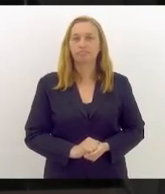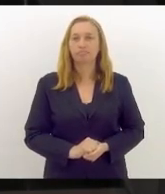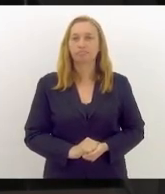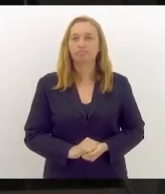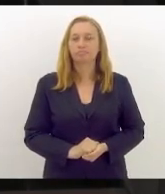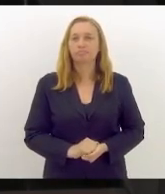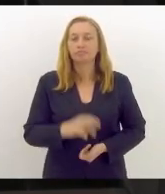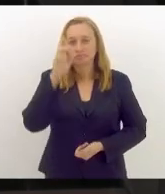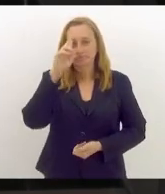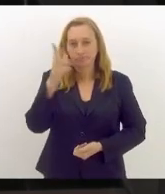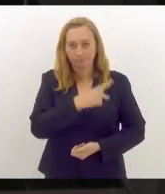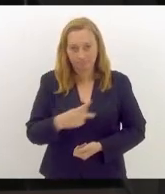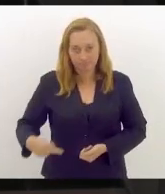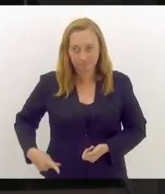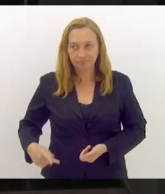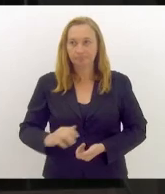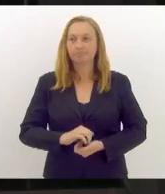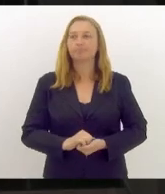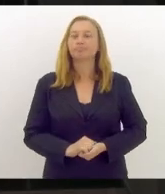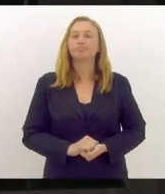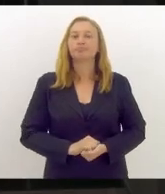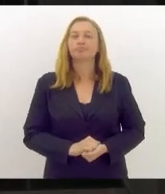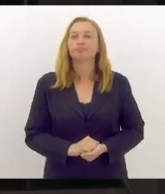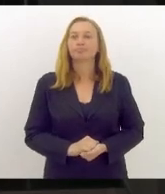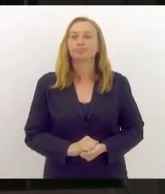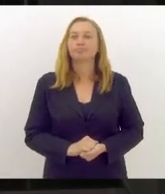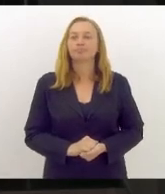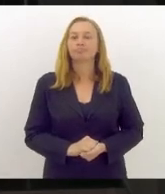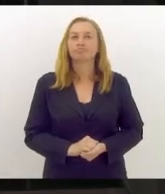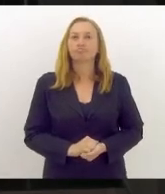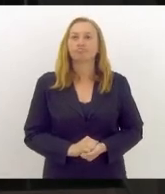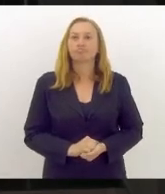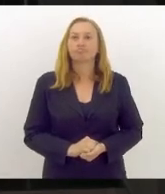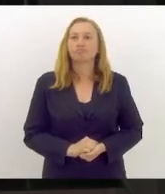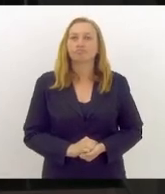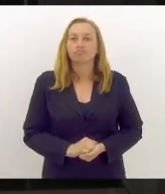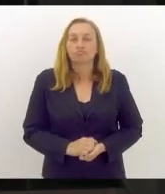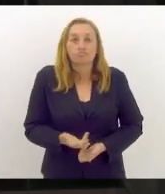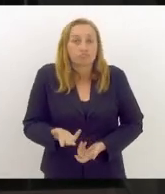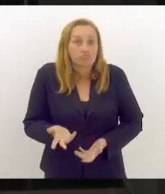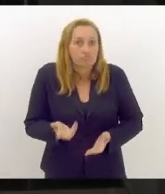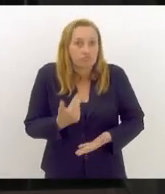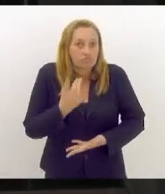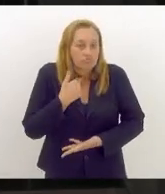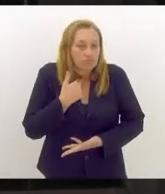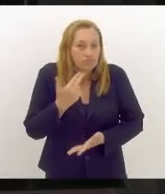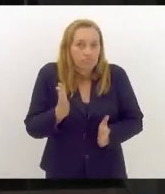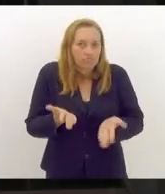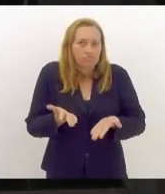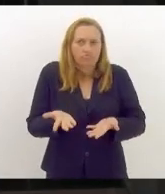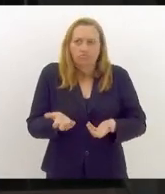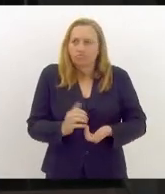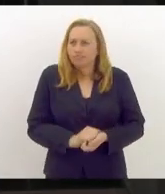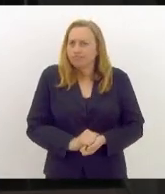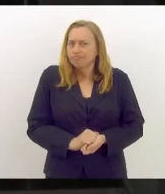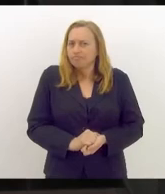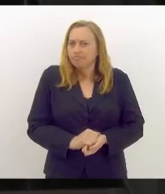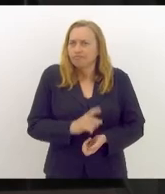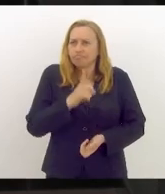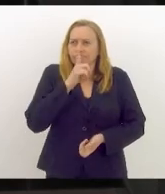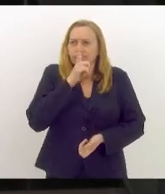Senhor presidente, não poderia hoje deixar de falar